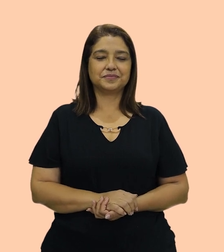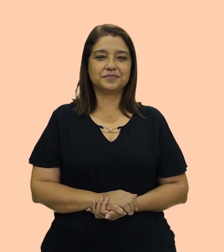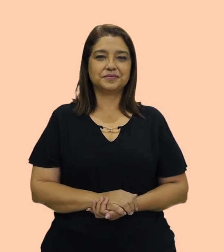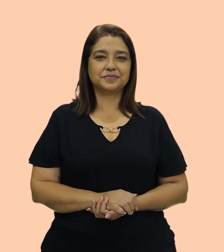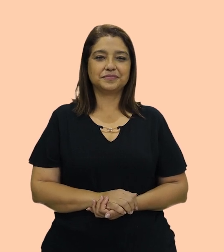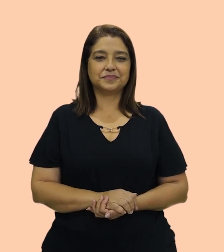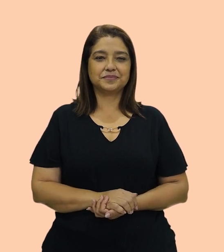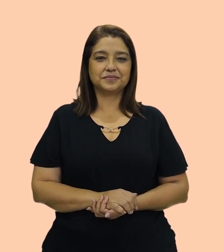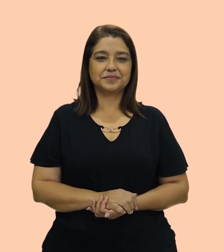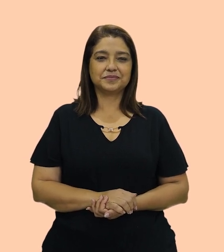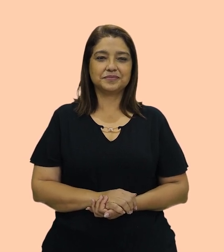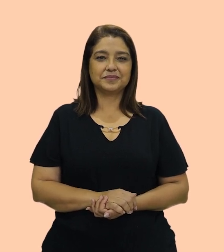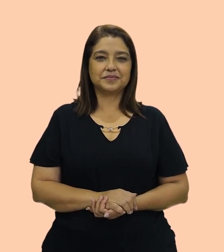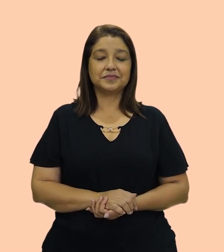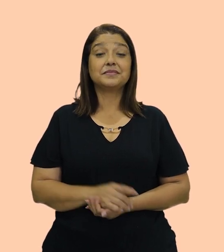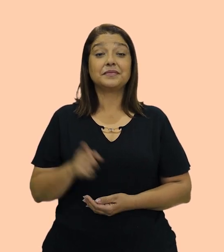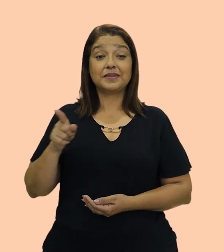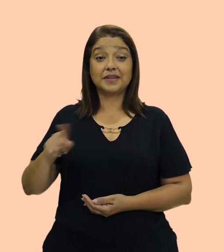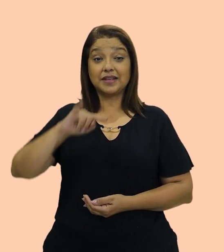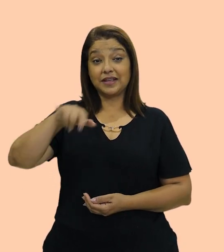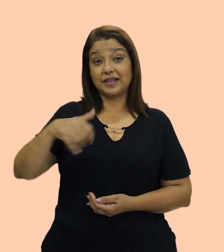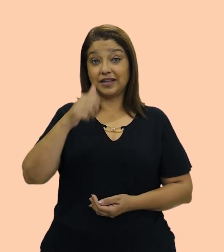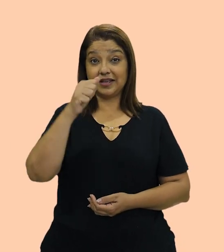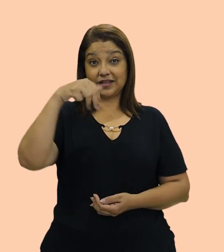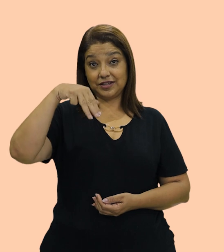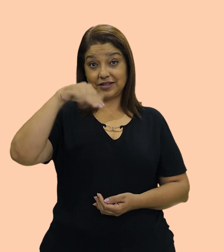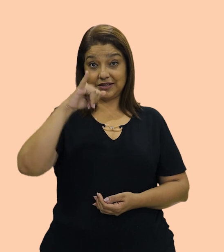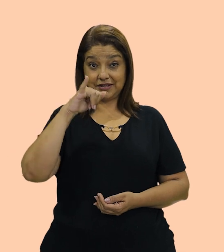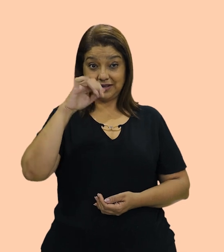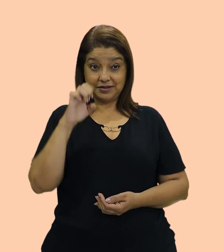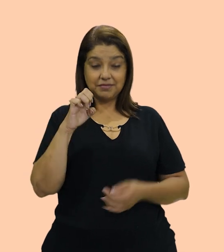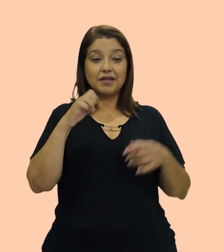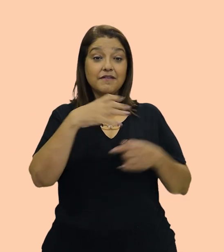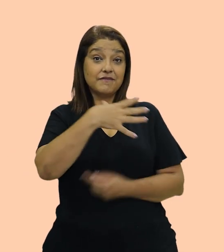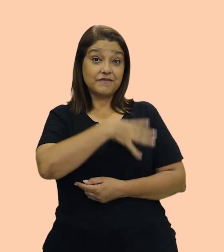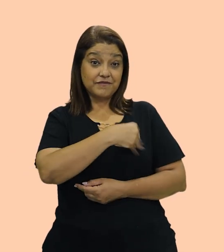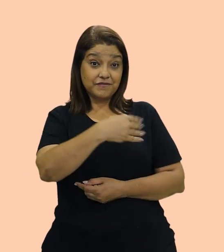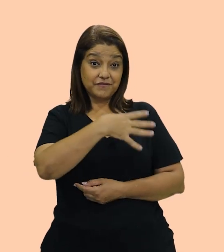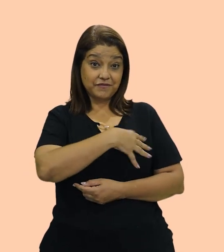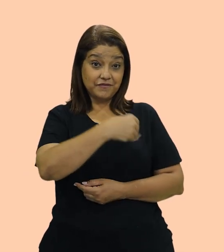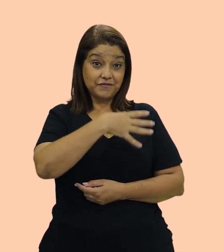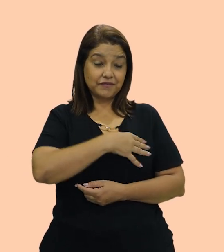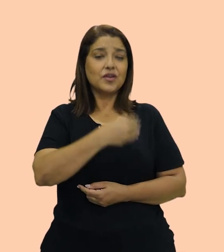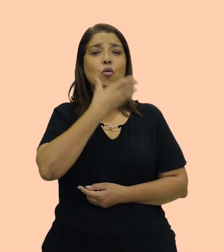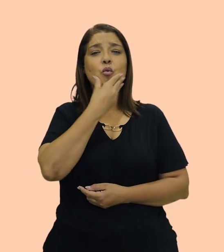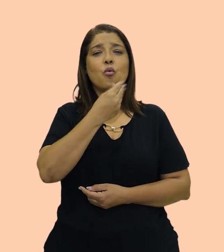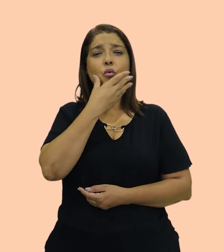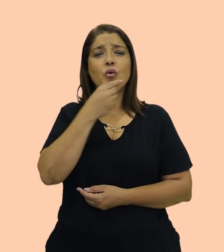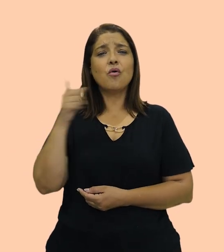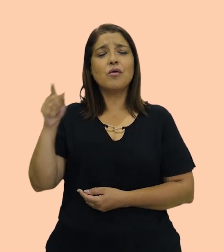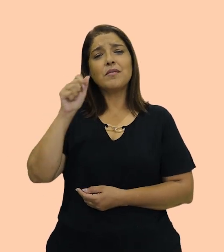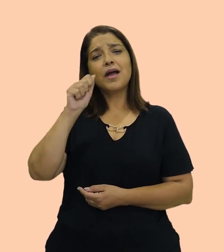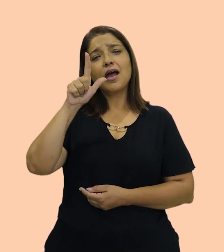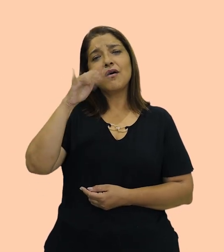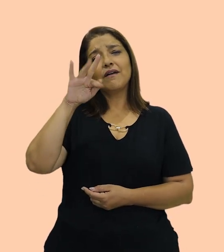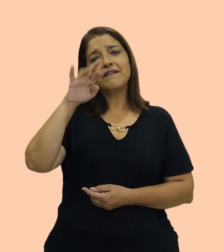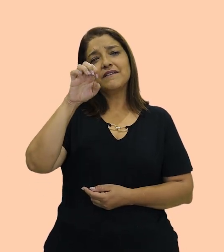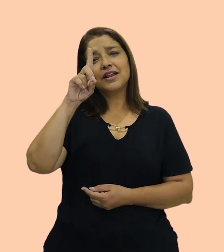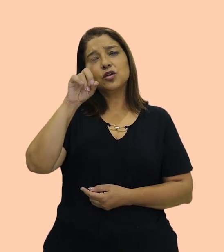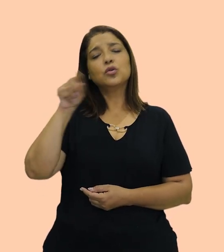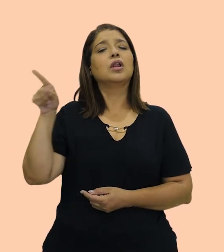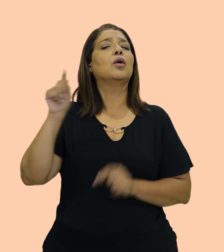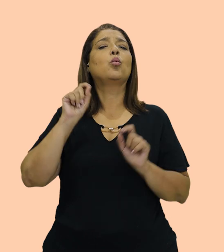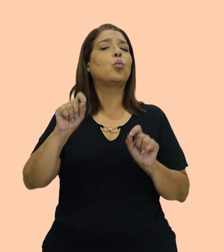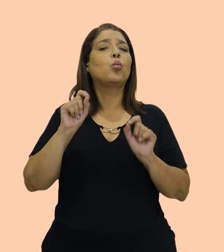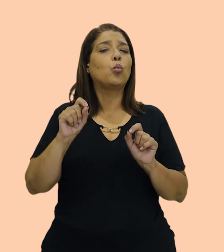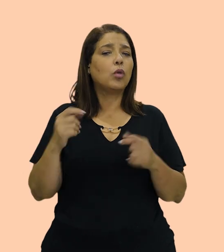Alfred's son. So, he is his. O Jane, pessoal, ele é filho do filho do Alfredo. Então, o que ele é do